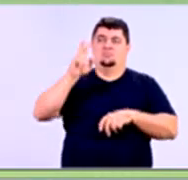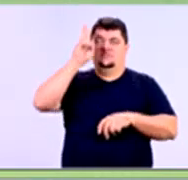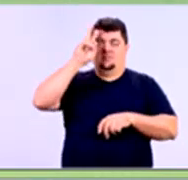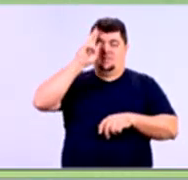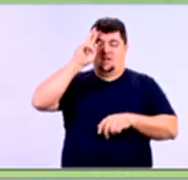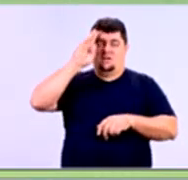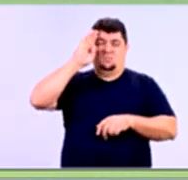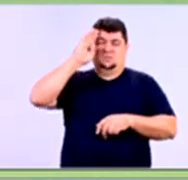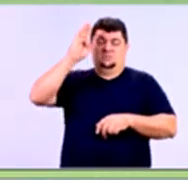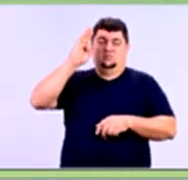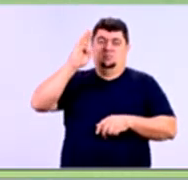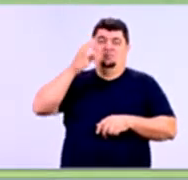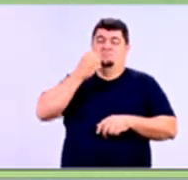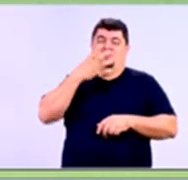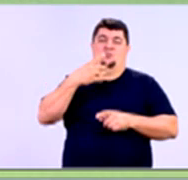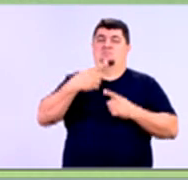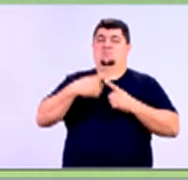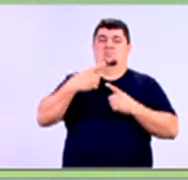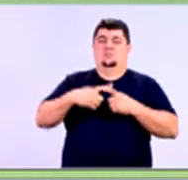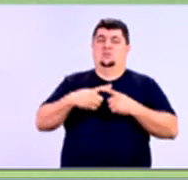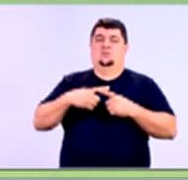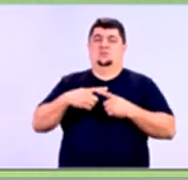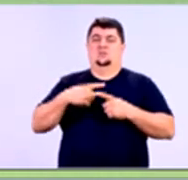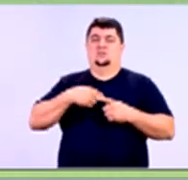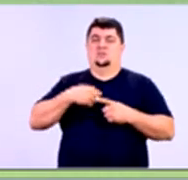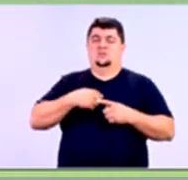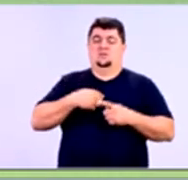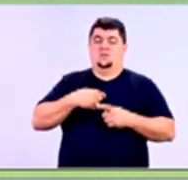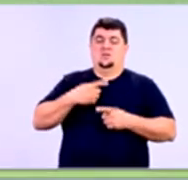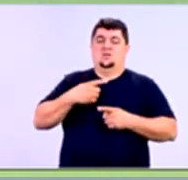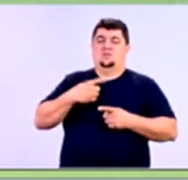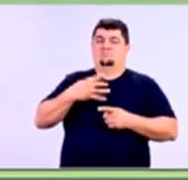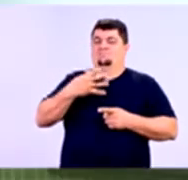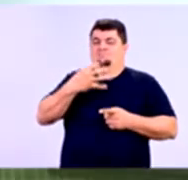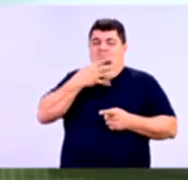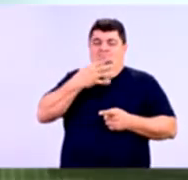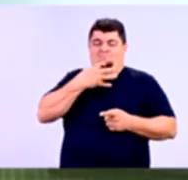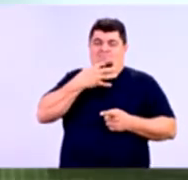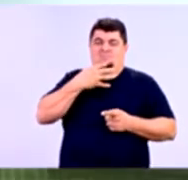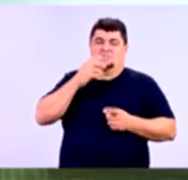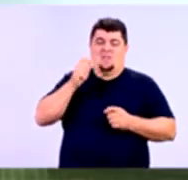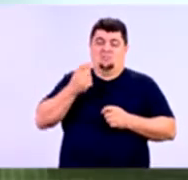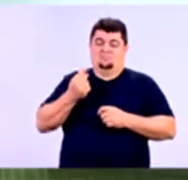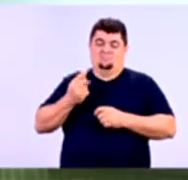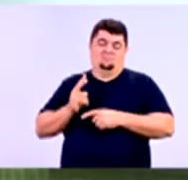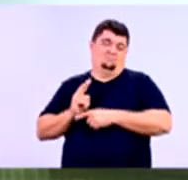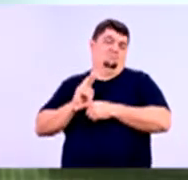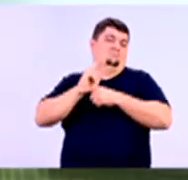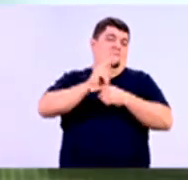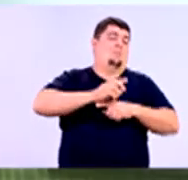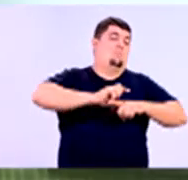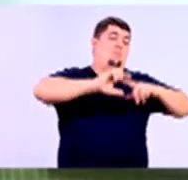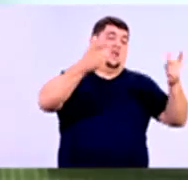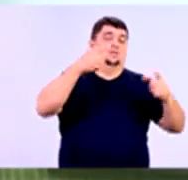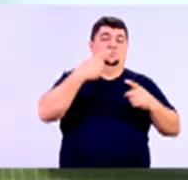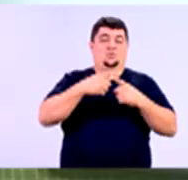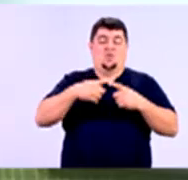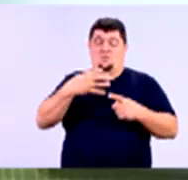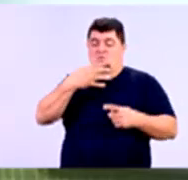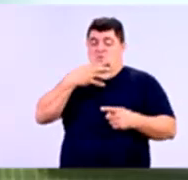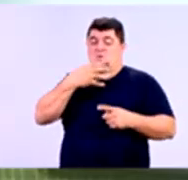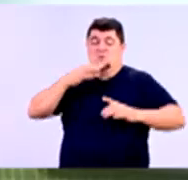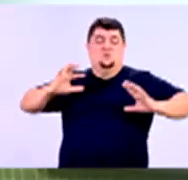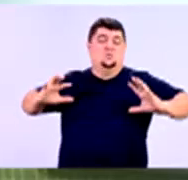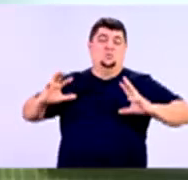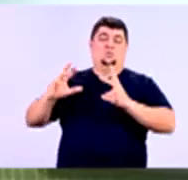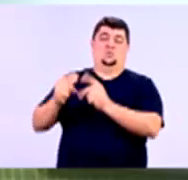vantagem de você gerenciar o risco é você ter o privilégio de poder conceder crédito. Conceder crédito é, sim, um